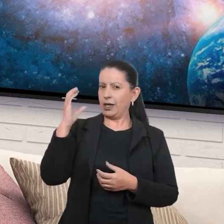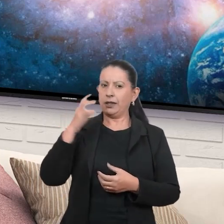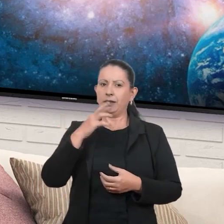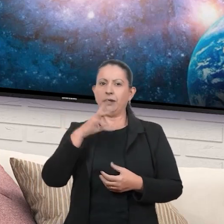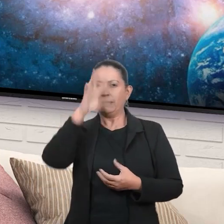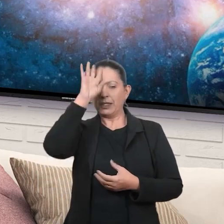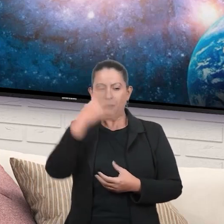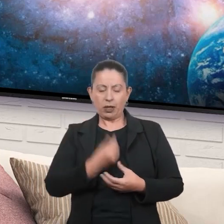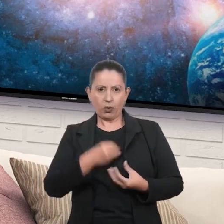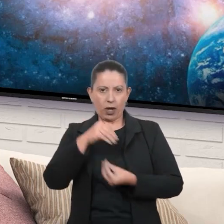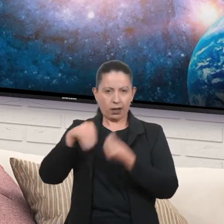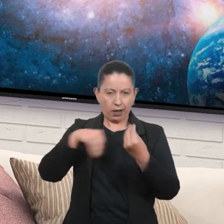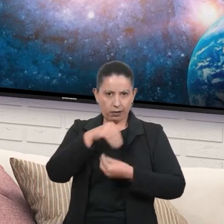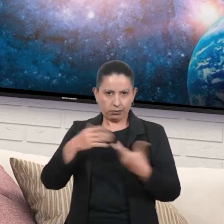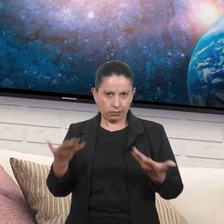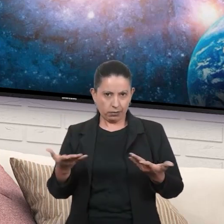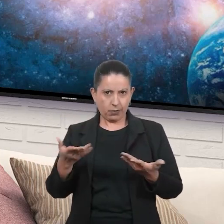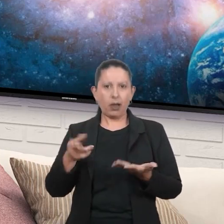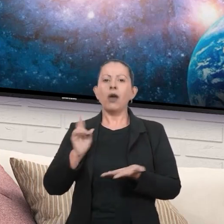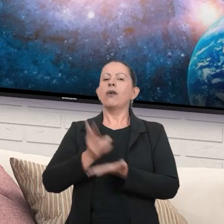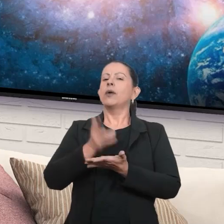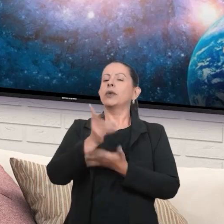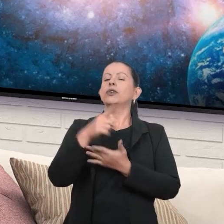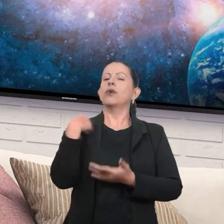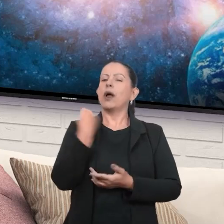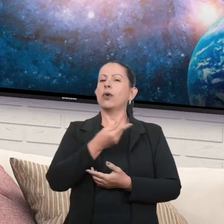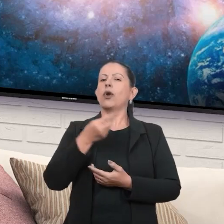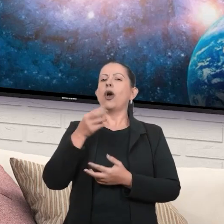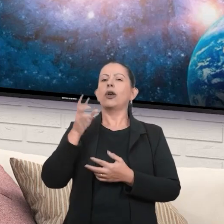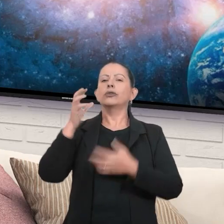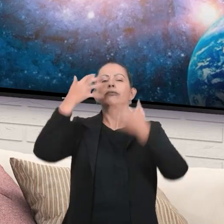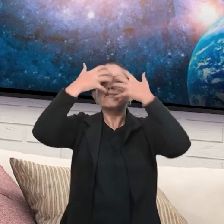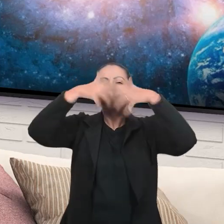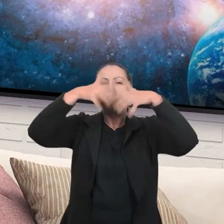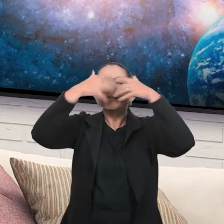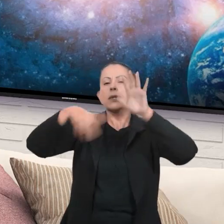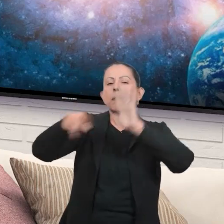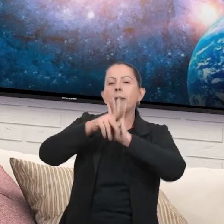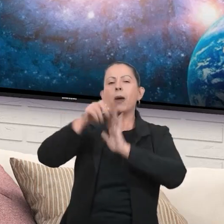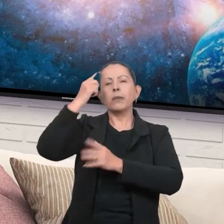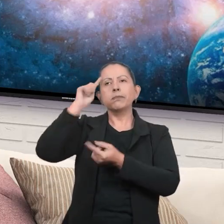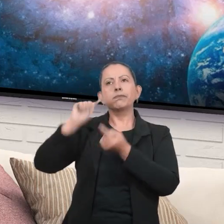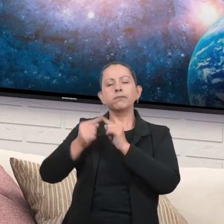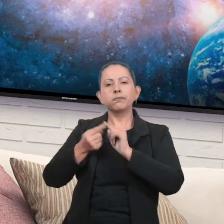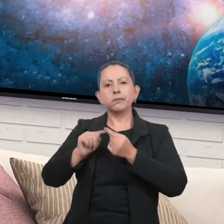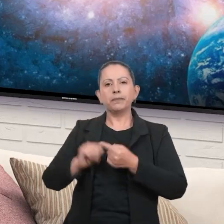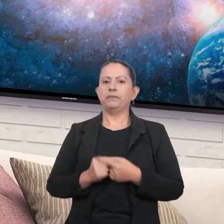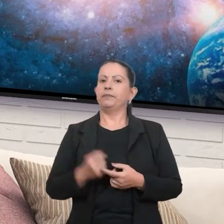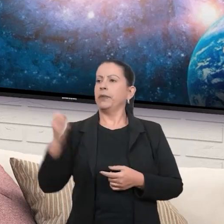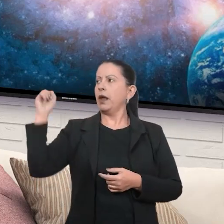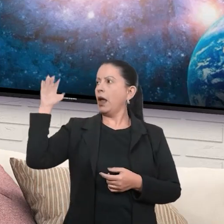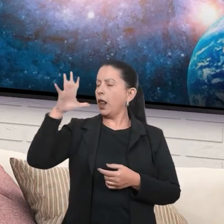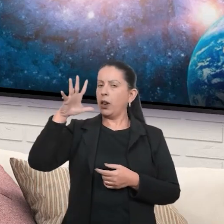Então, vamos continuar com o nosso raciocínio lógico? A luz não dá para tocar, certo?